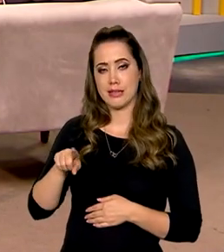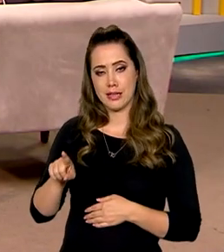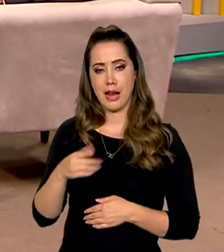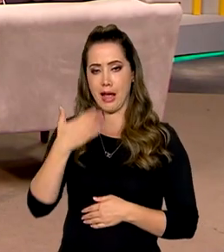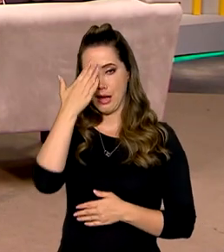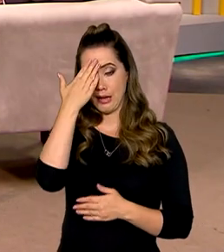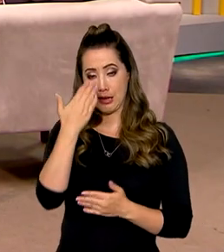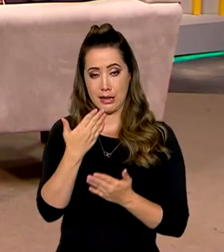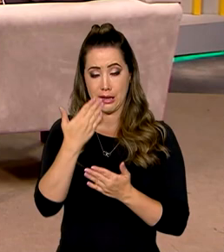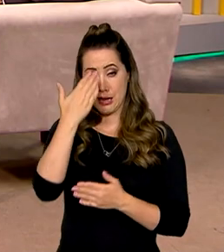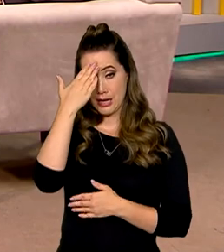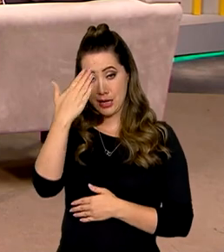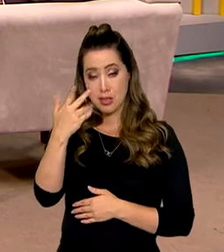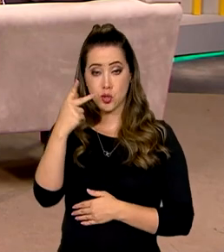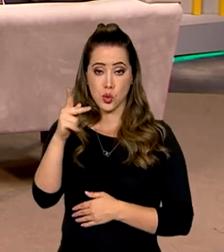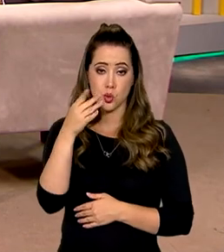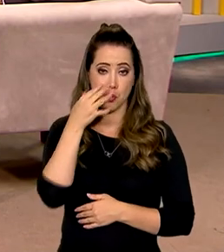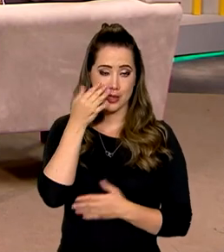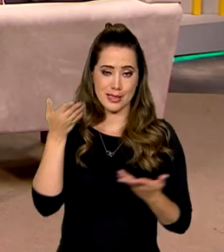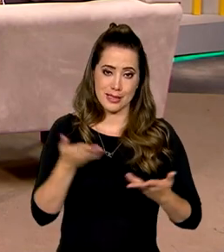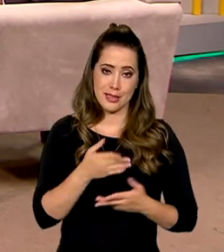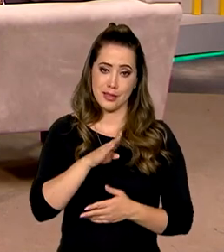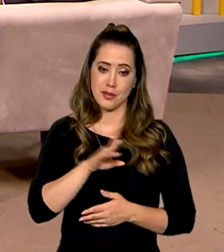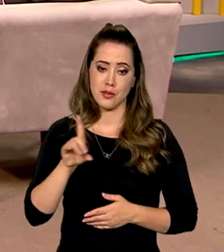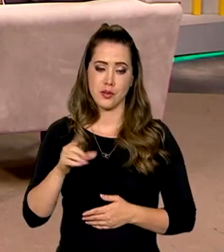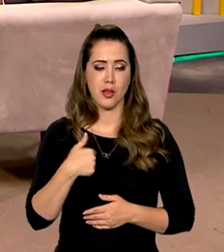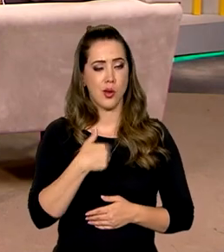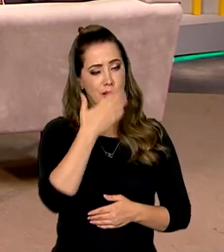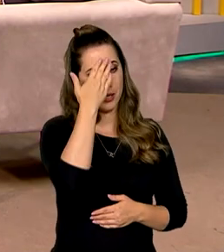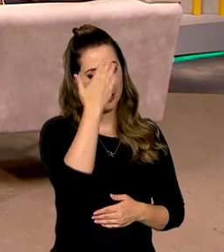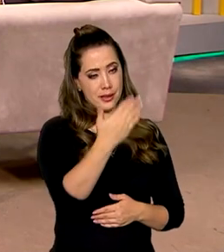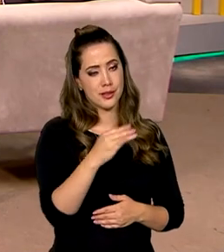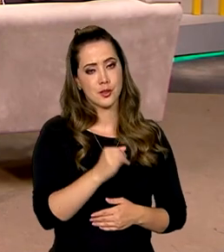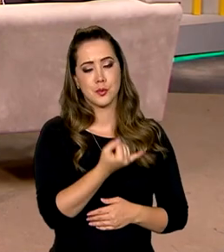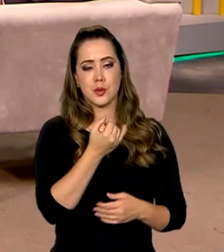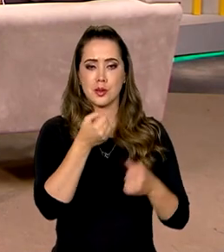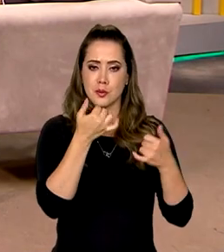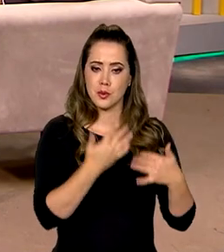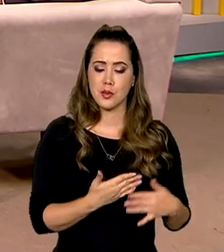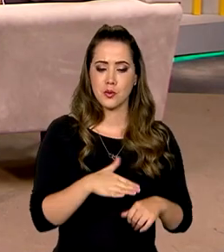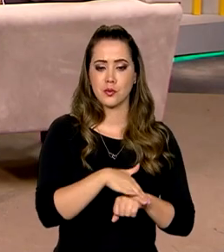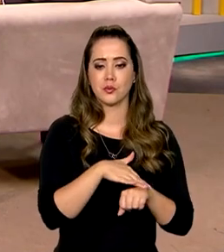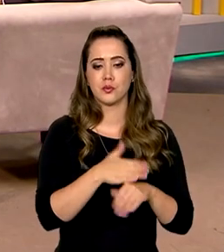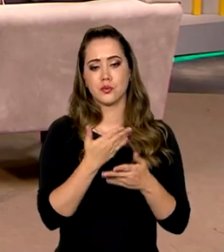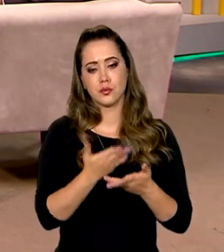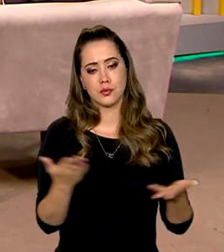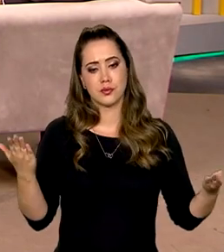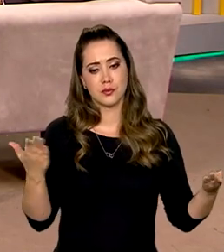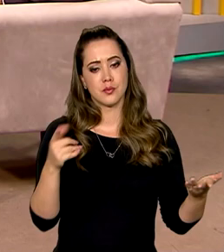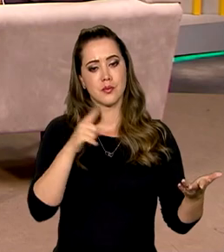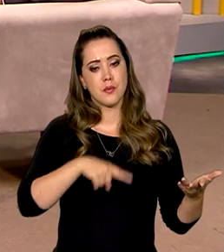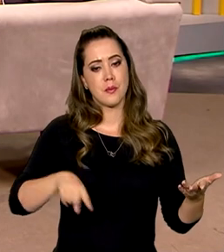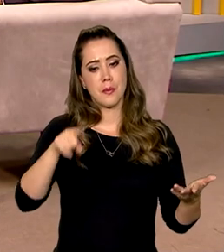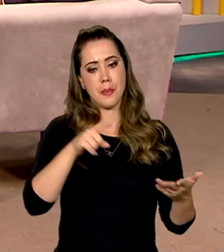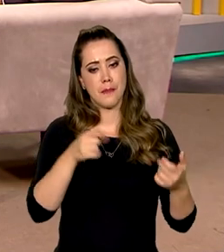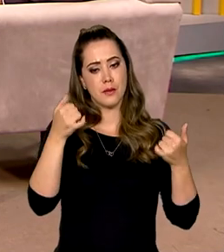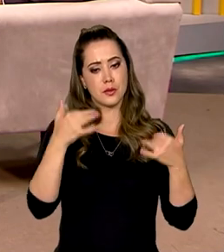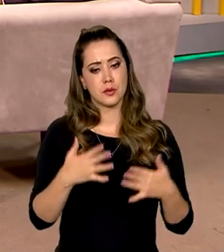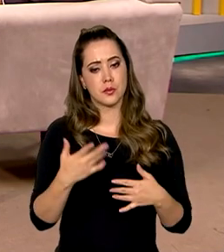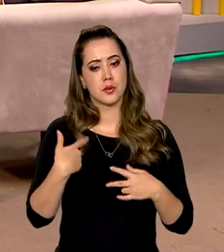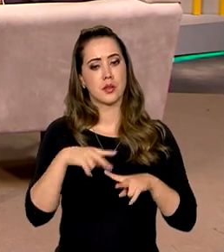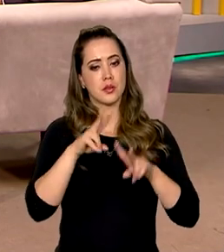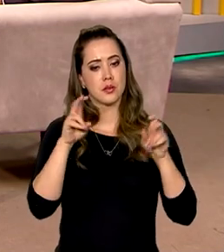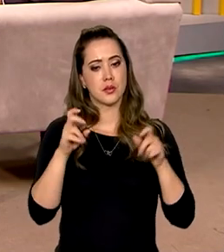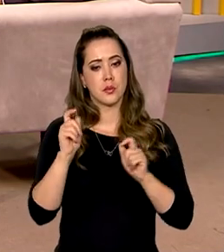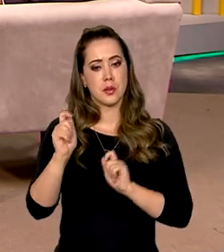presença aqui no Brasil em Dia. Roberto, eu que lhe agradeço por essa oportunidade de conversar com você e falar sobre a